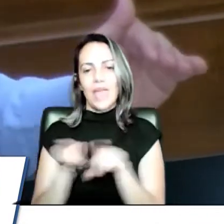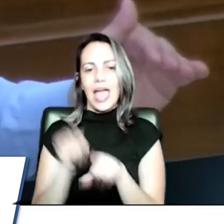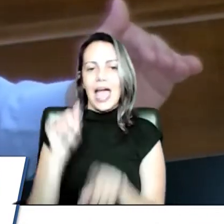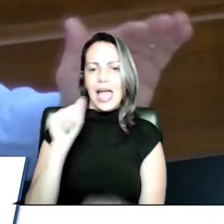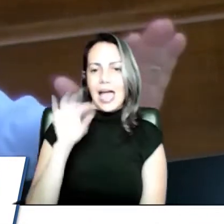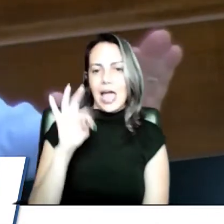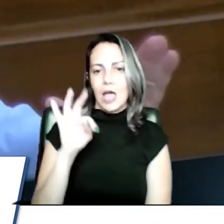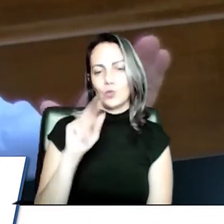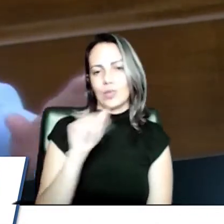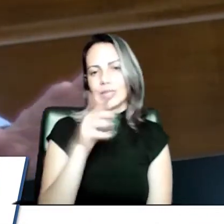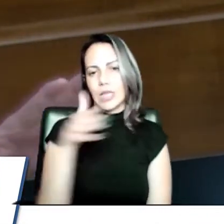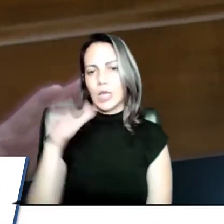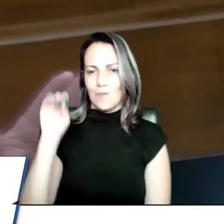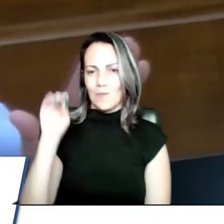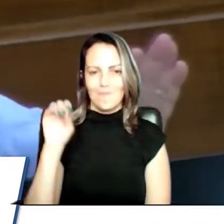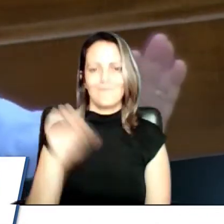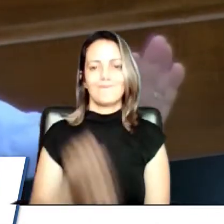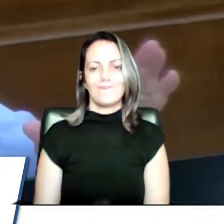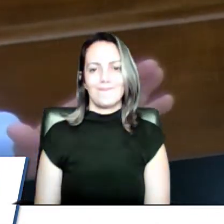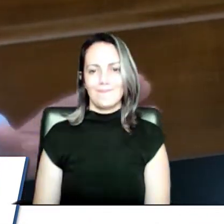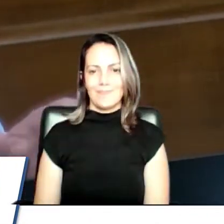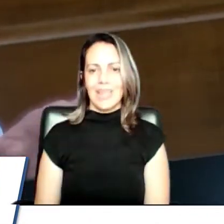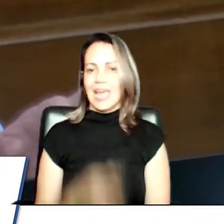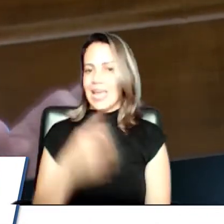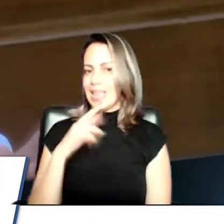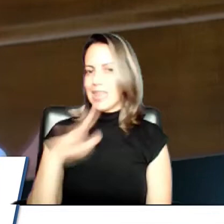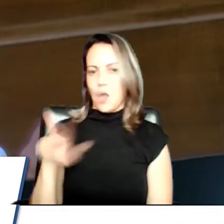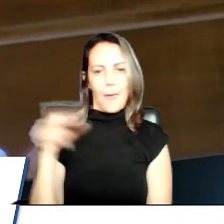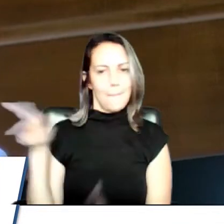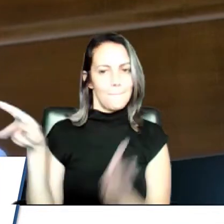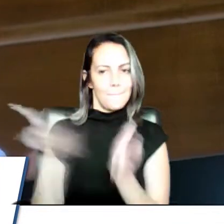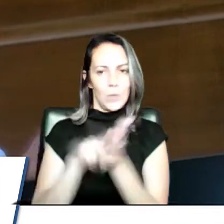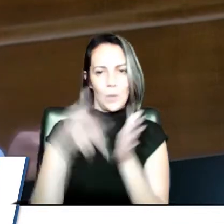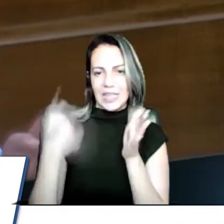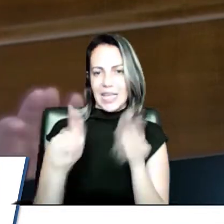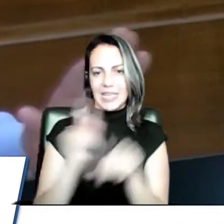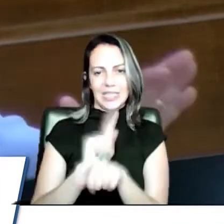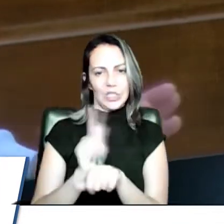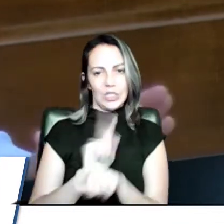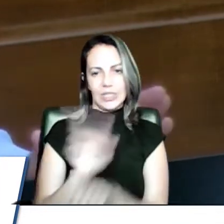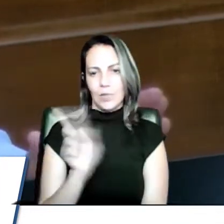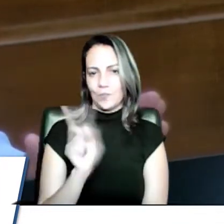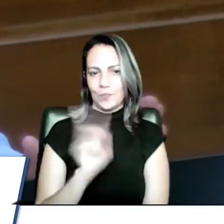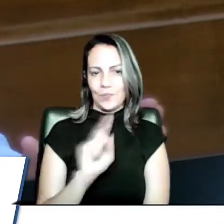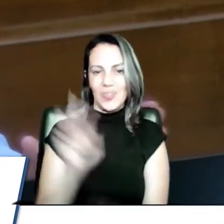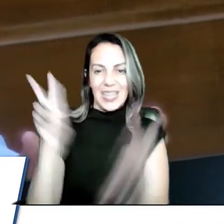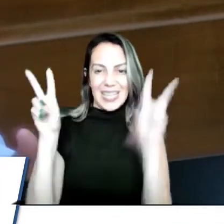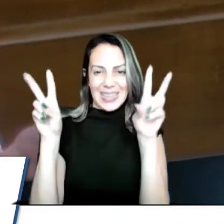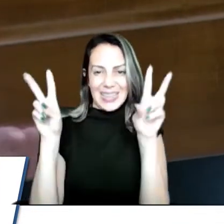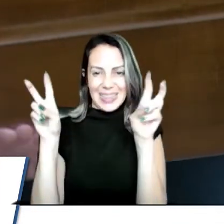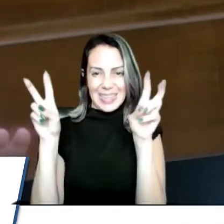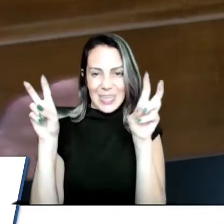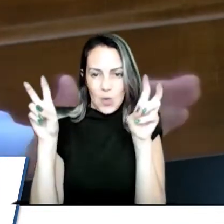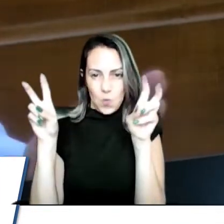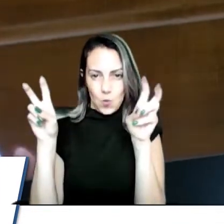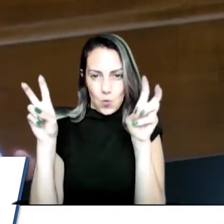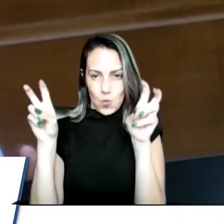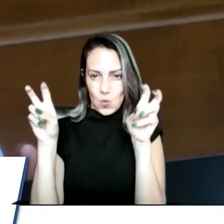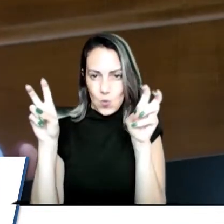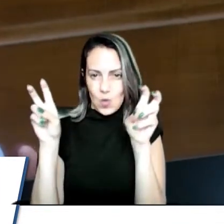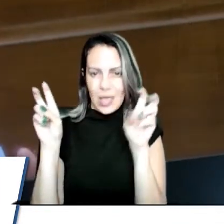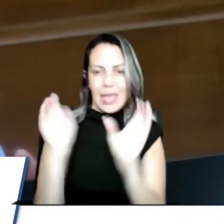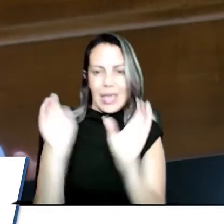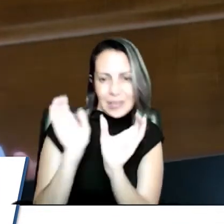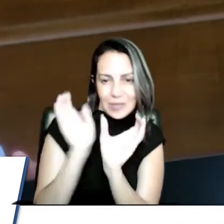nós não falamos dessa gestão não, essa coisa já vem para trás. Termo técnico, para quem é o técnico, e está falando o